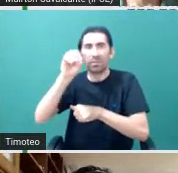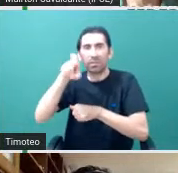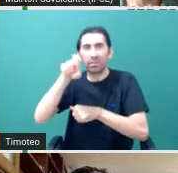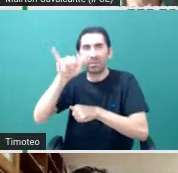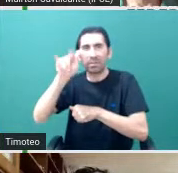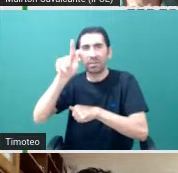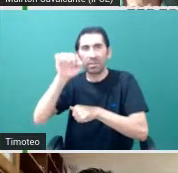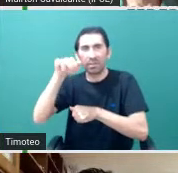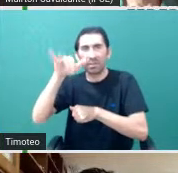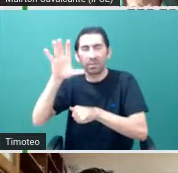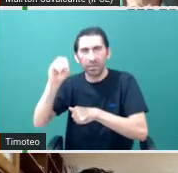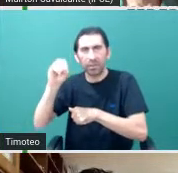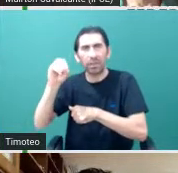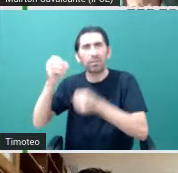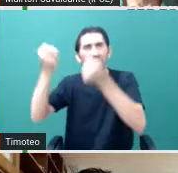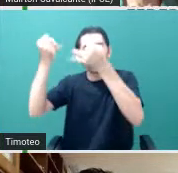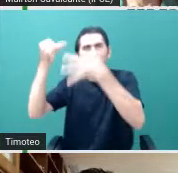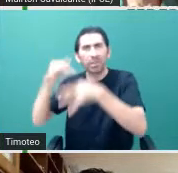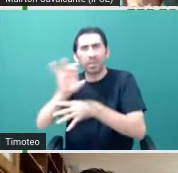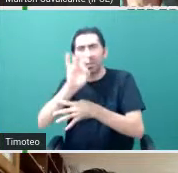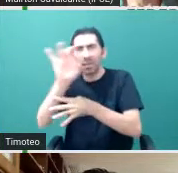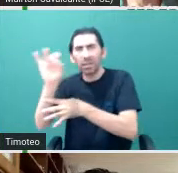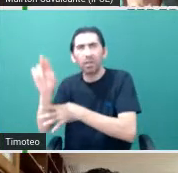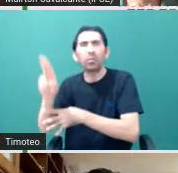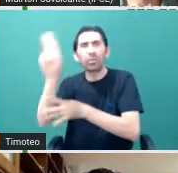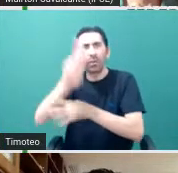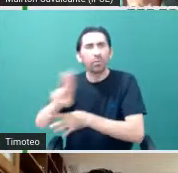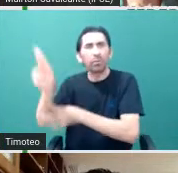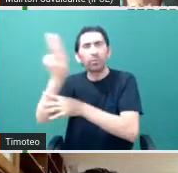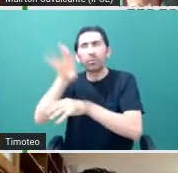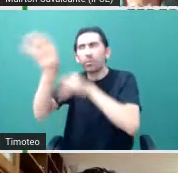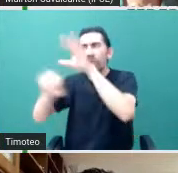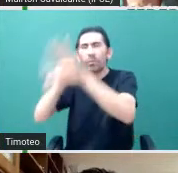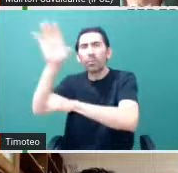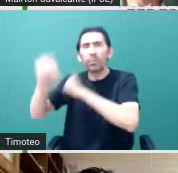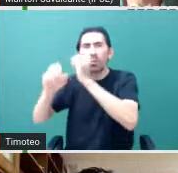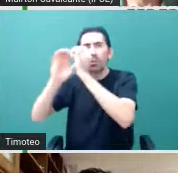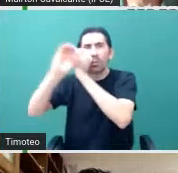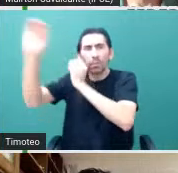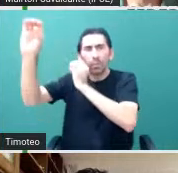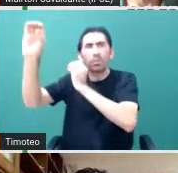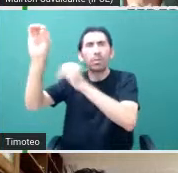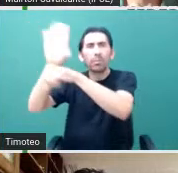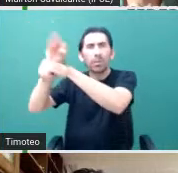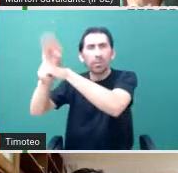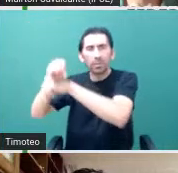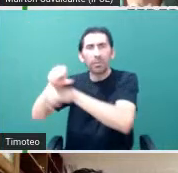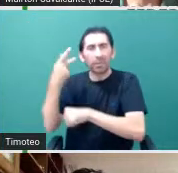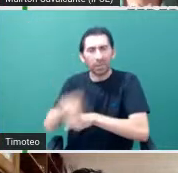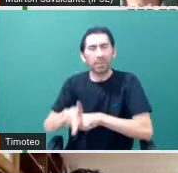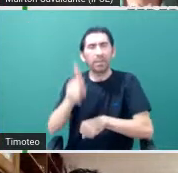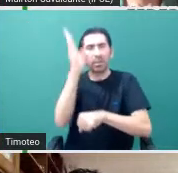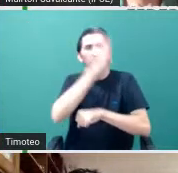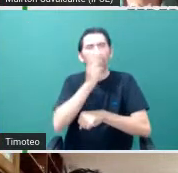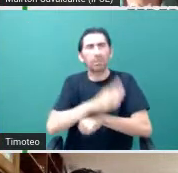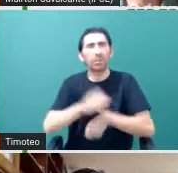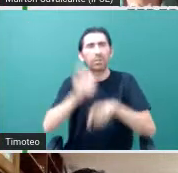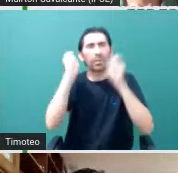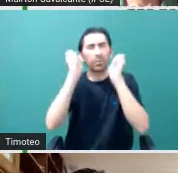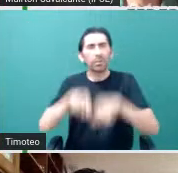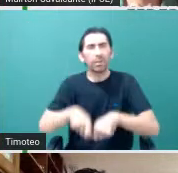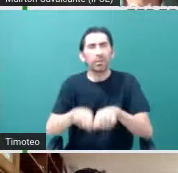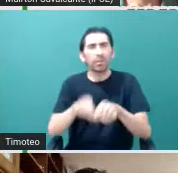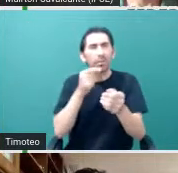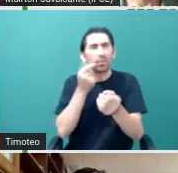mencionando os instrumentos que a gente tem acesso aqui do Brasil para fazer astronomia.